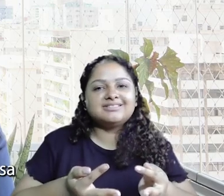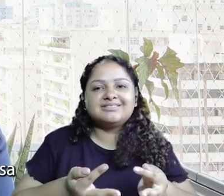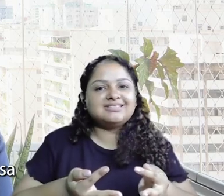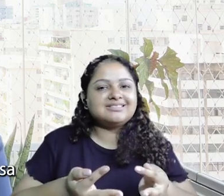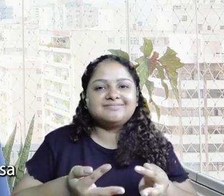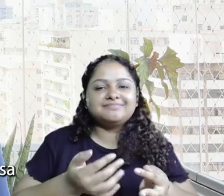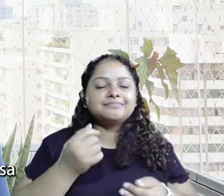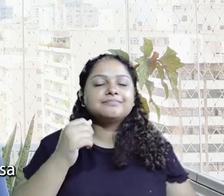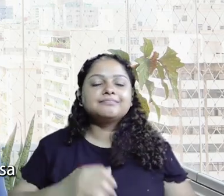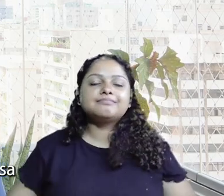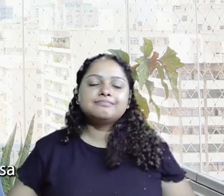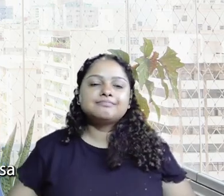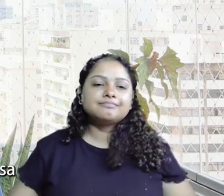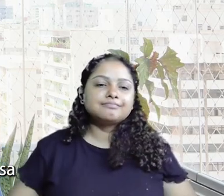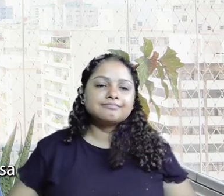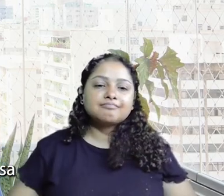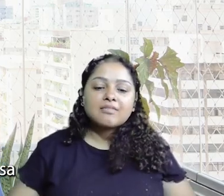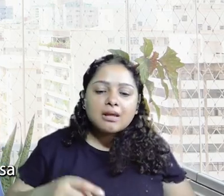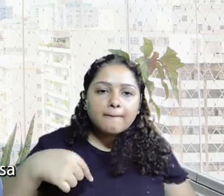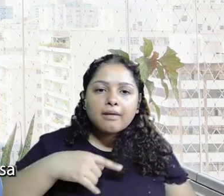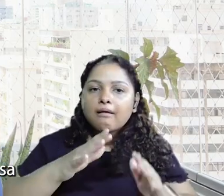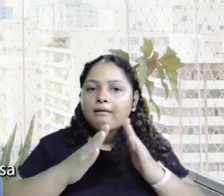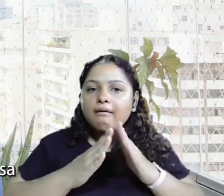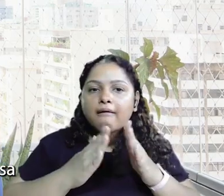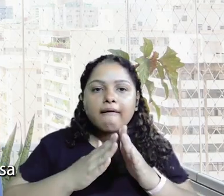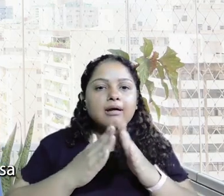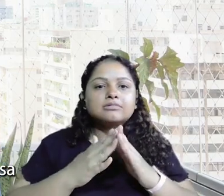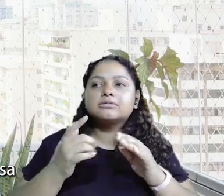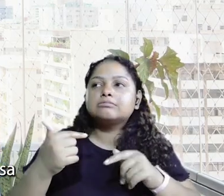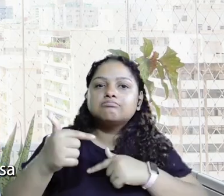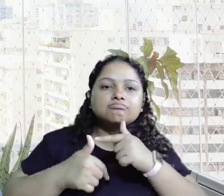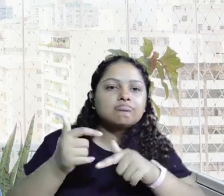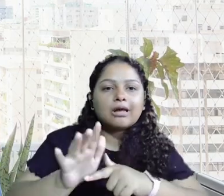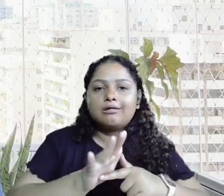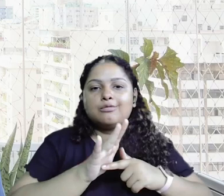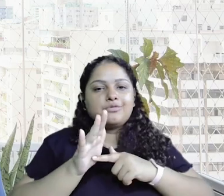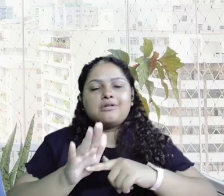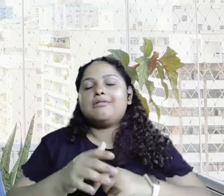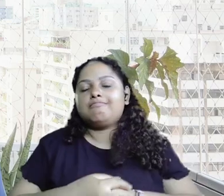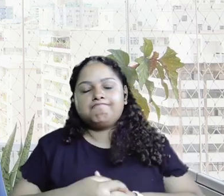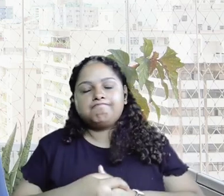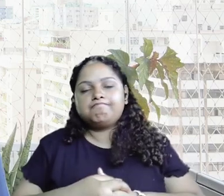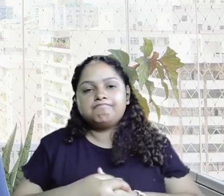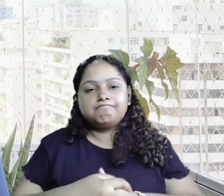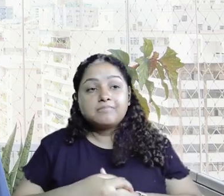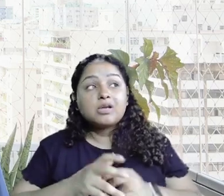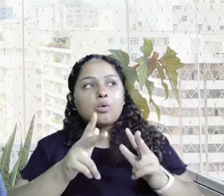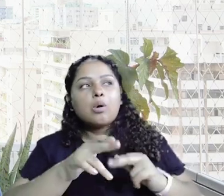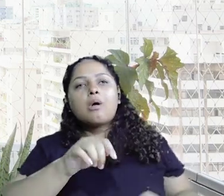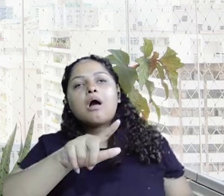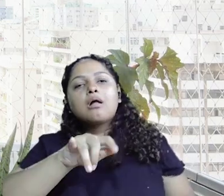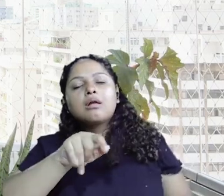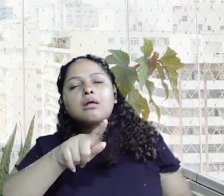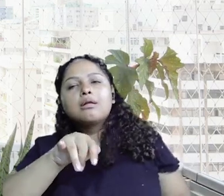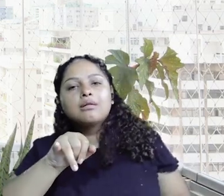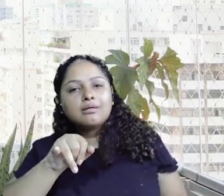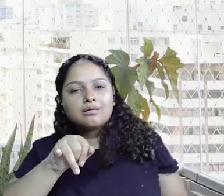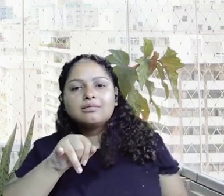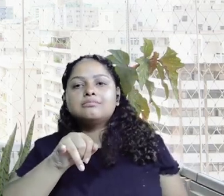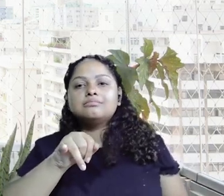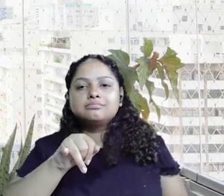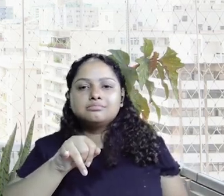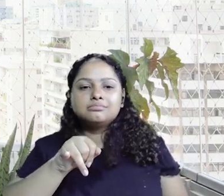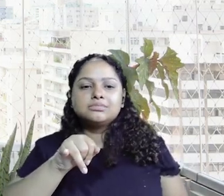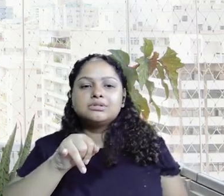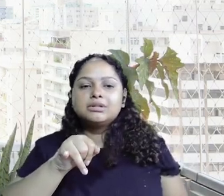nem eu esperava que eu pudesse, daqui de casa, fazer tanto impacto. Porque, assim como a Lili,